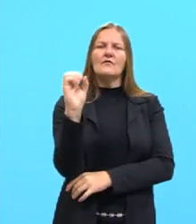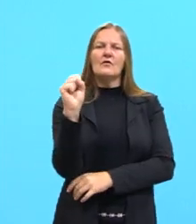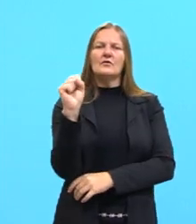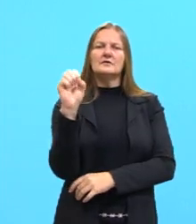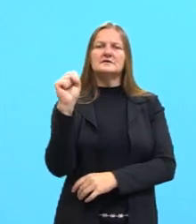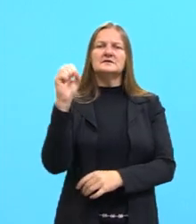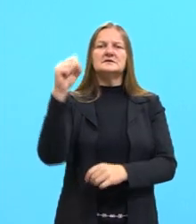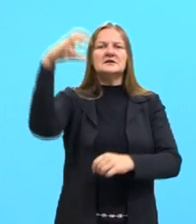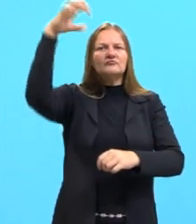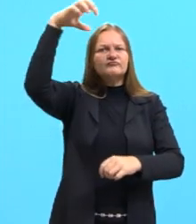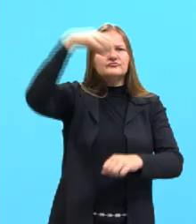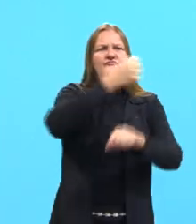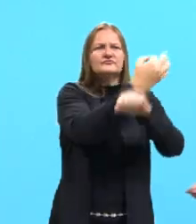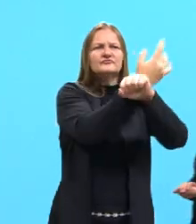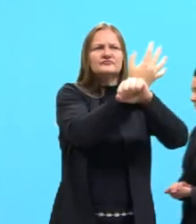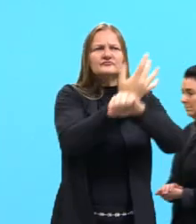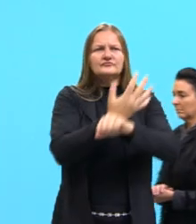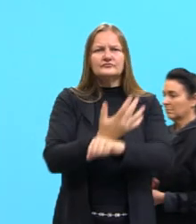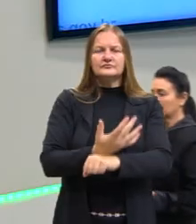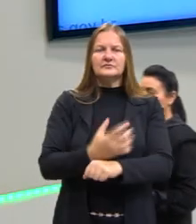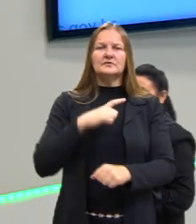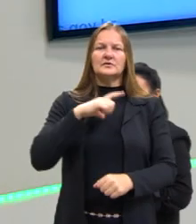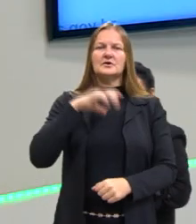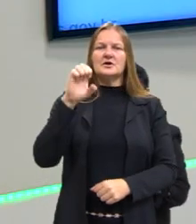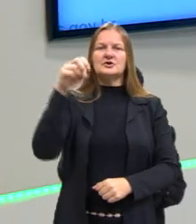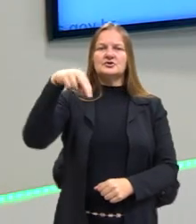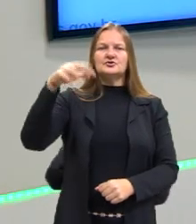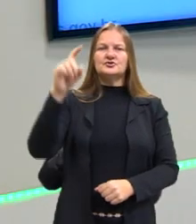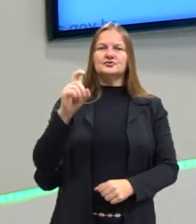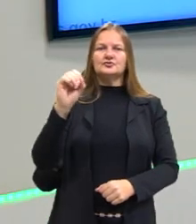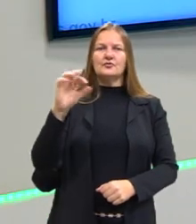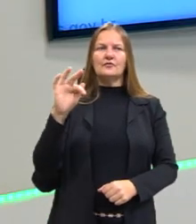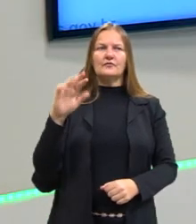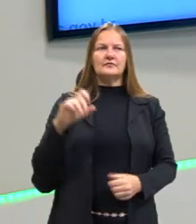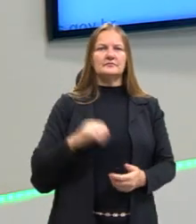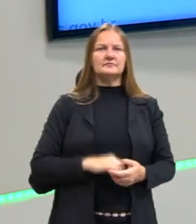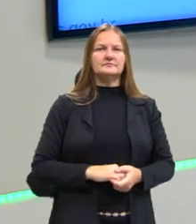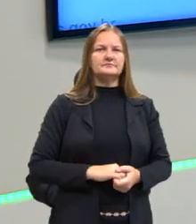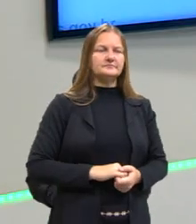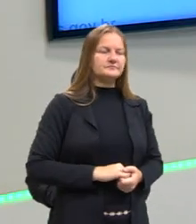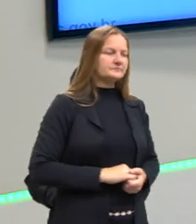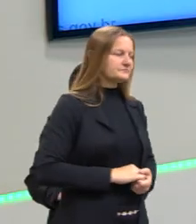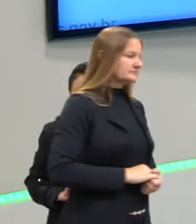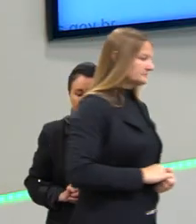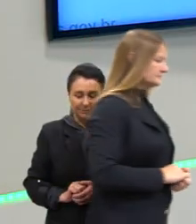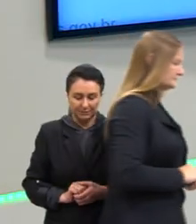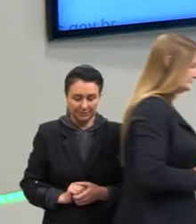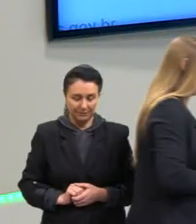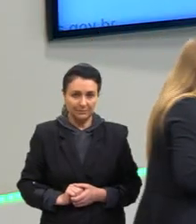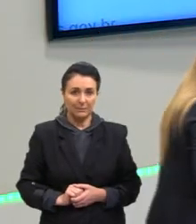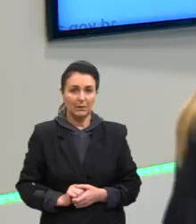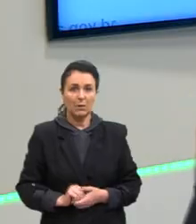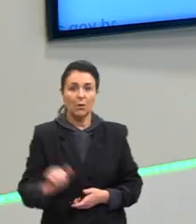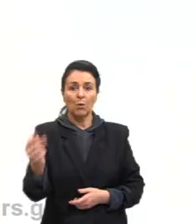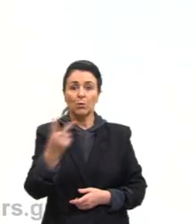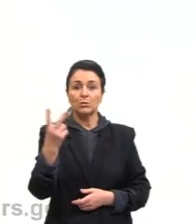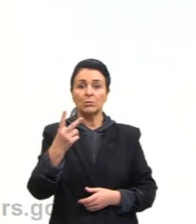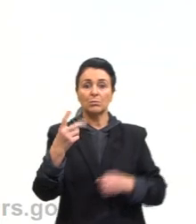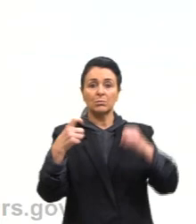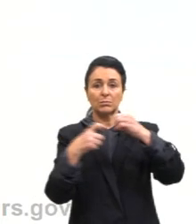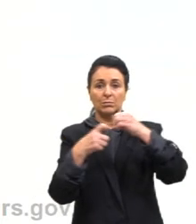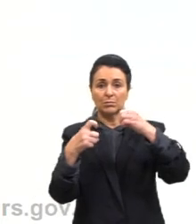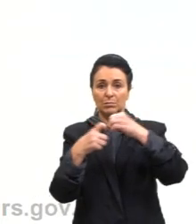através do dióxido de enxofre e do óxido ou dióxido de nitrogênio. Ambos esses óxidos, eles são